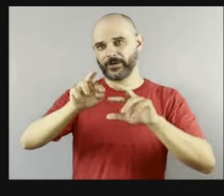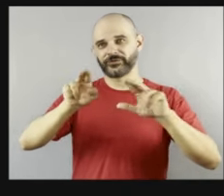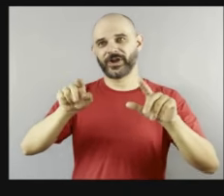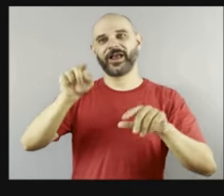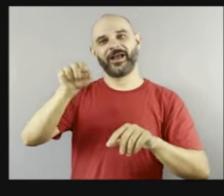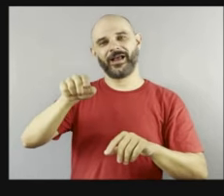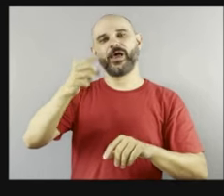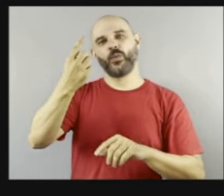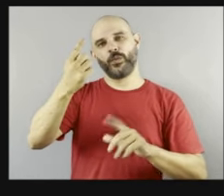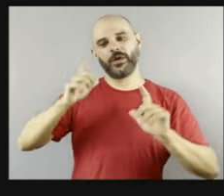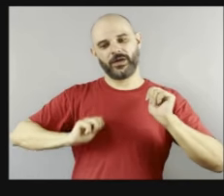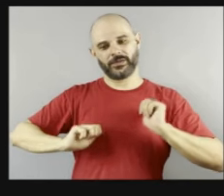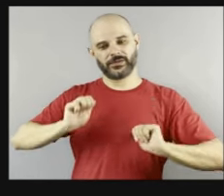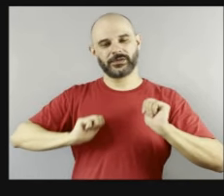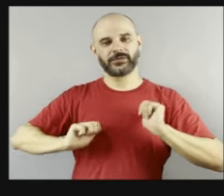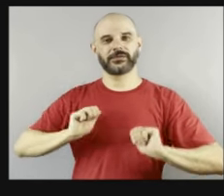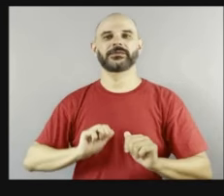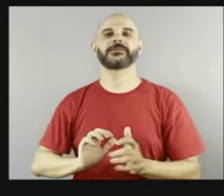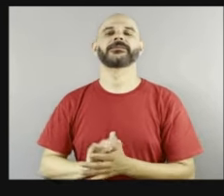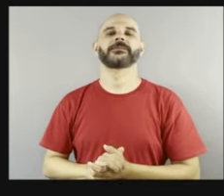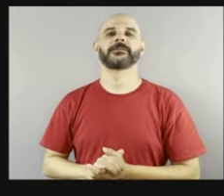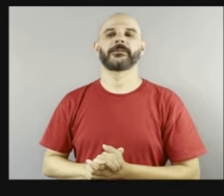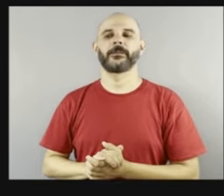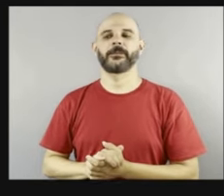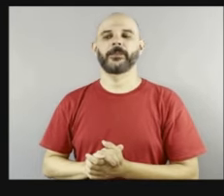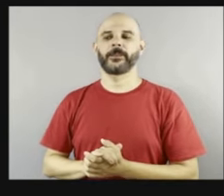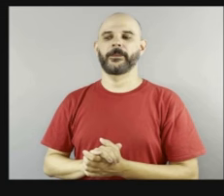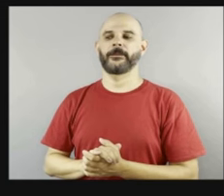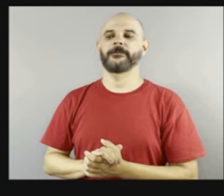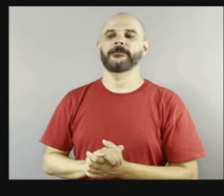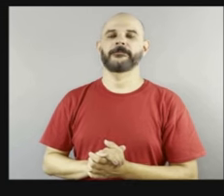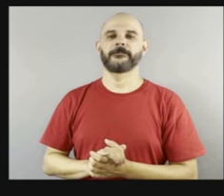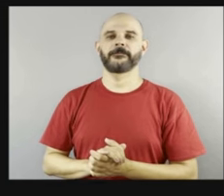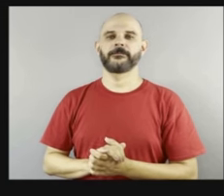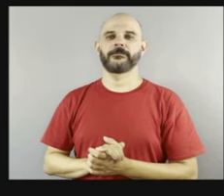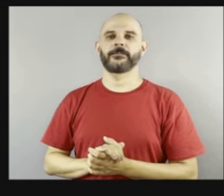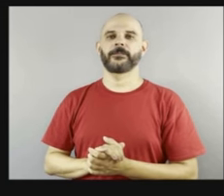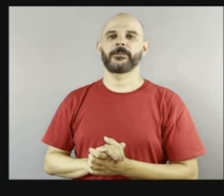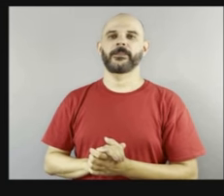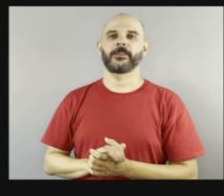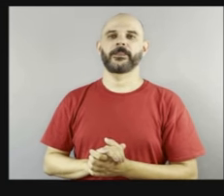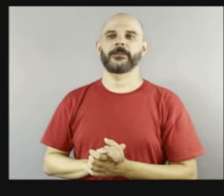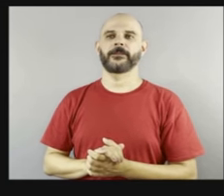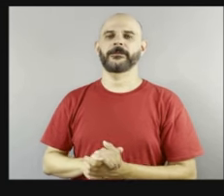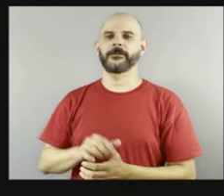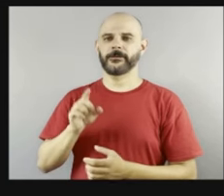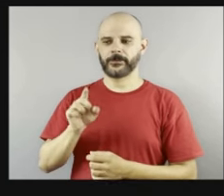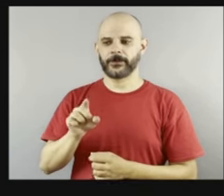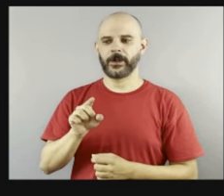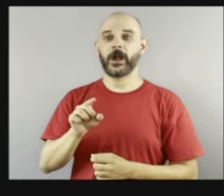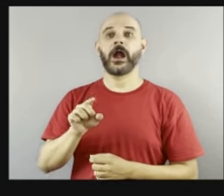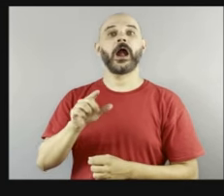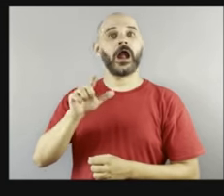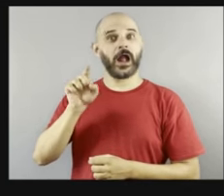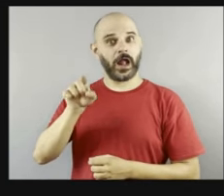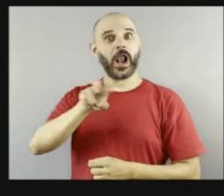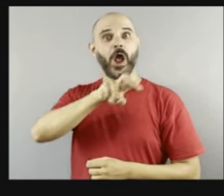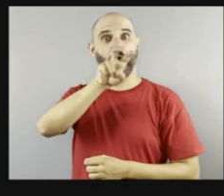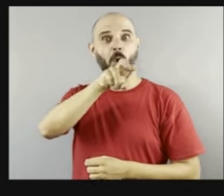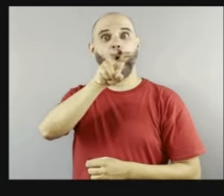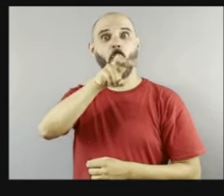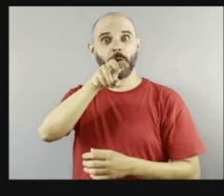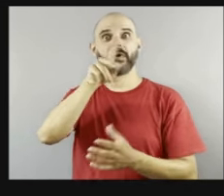poder, a força com ela, ela está com aquela cobra, é uma cobra de verdade, foi amarrada no... que foi enrolada no corpo dela, foi